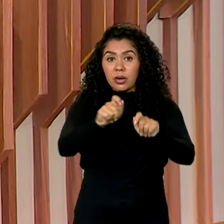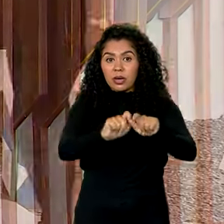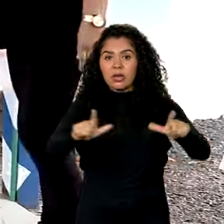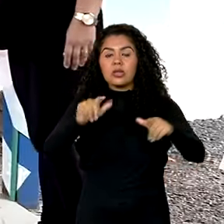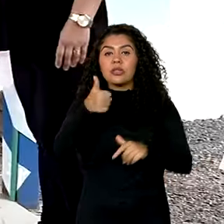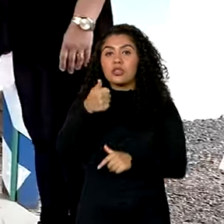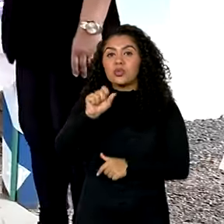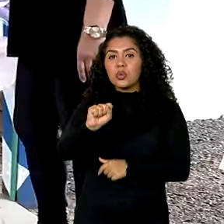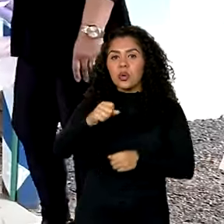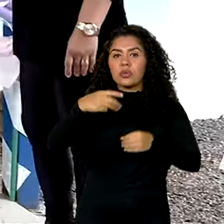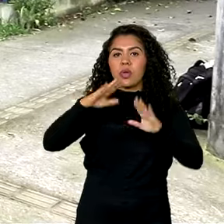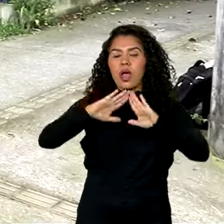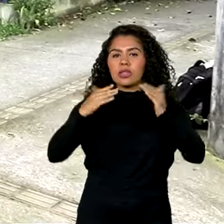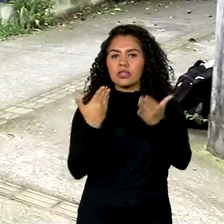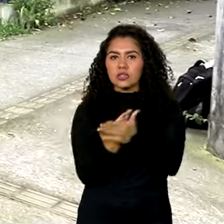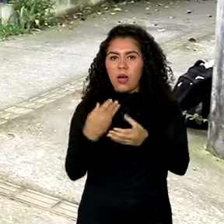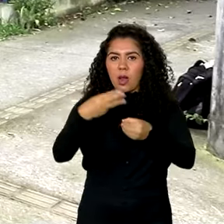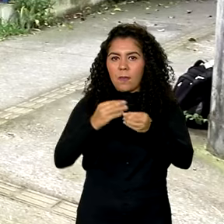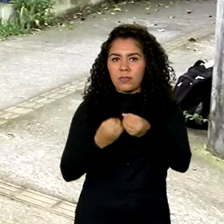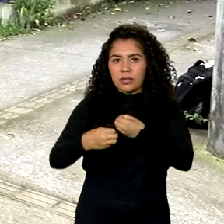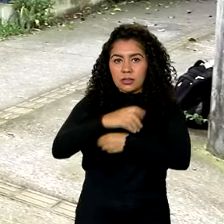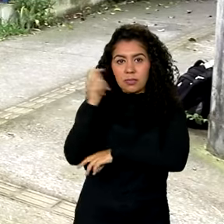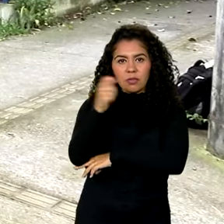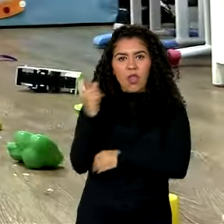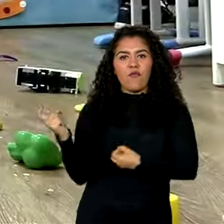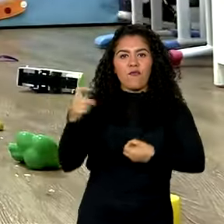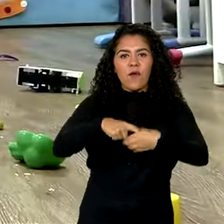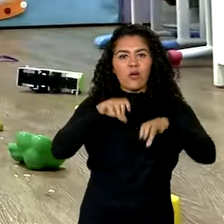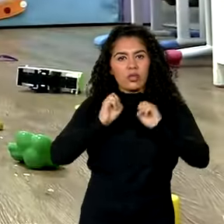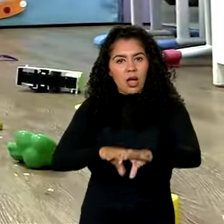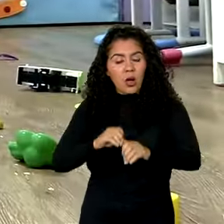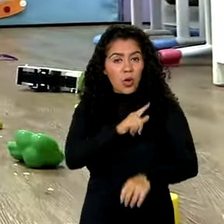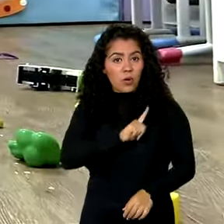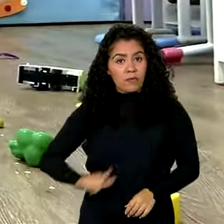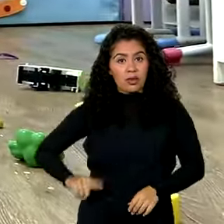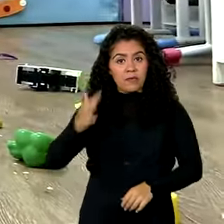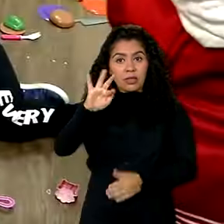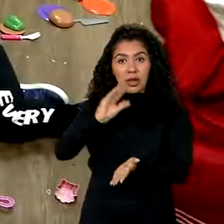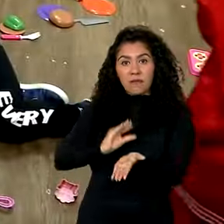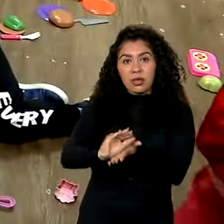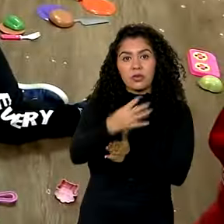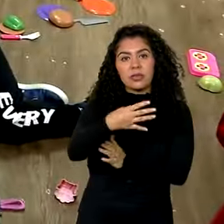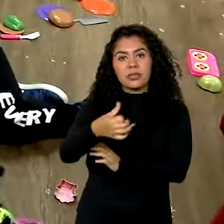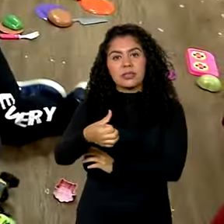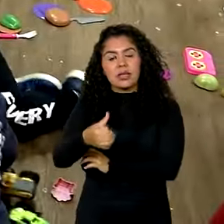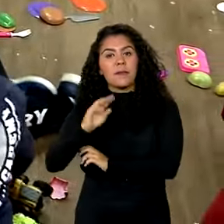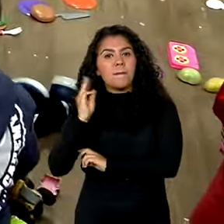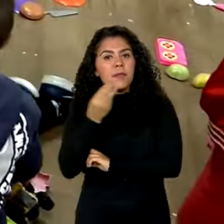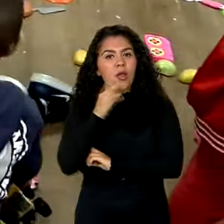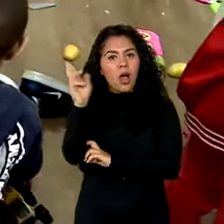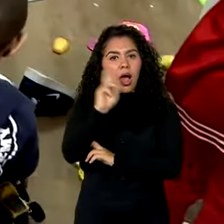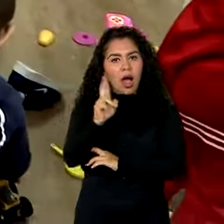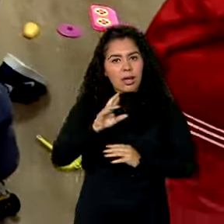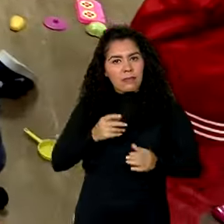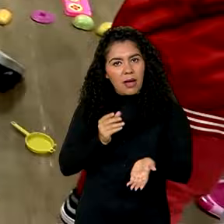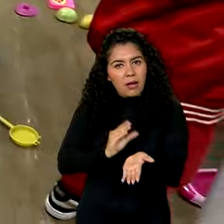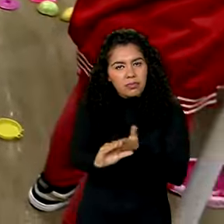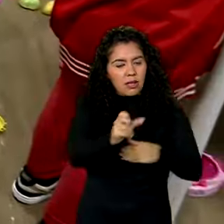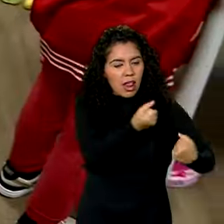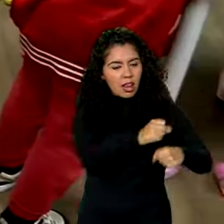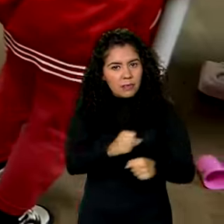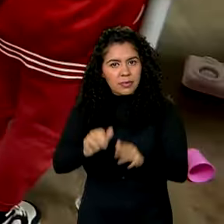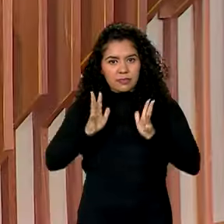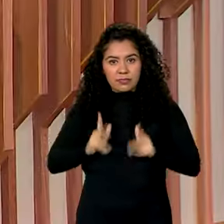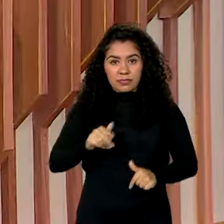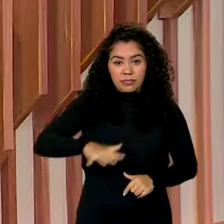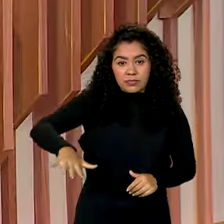municipais gaúchas retomam as aulas. O governo federal investiu 46 milhões de reais para a limpeza e reforma dos